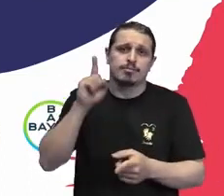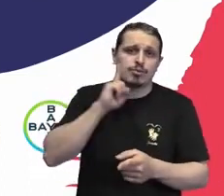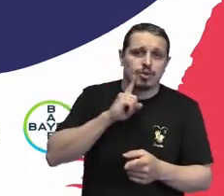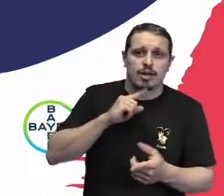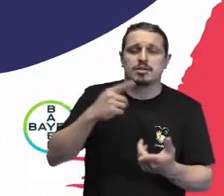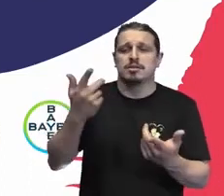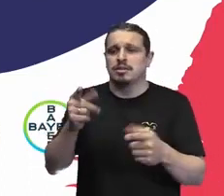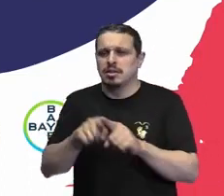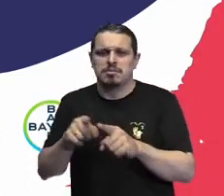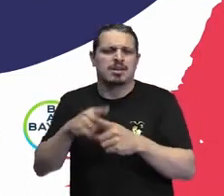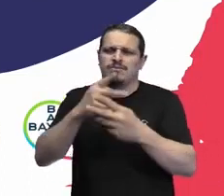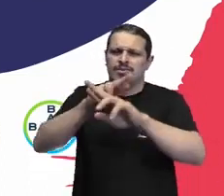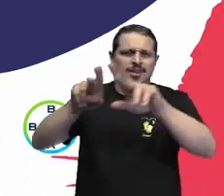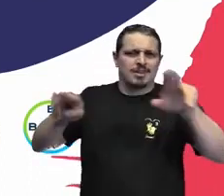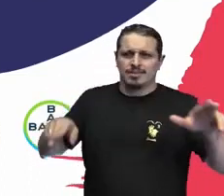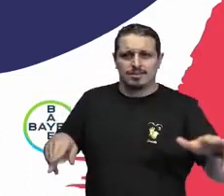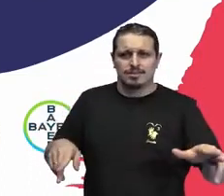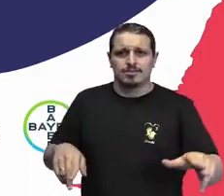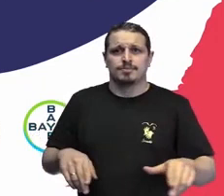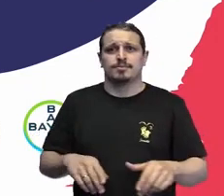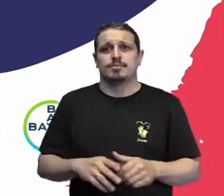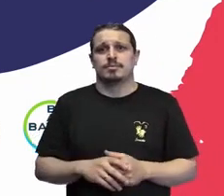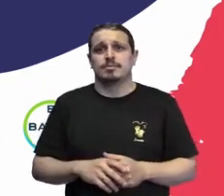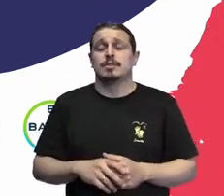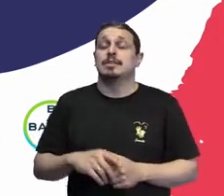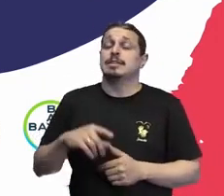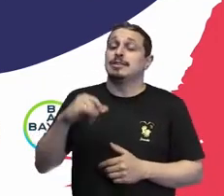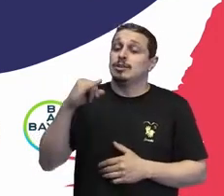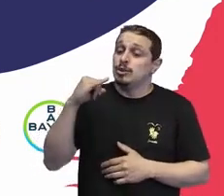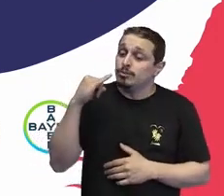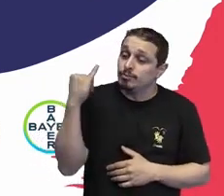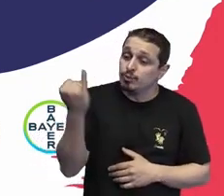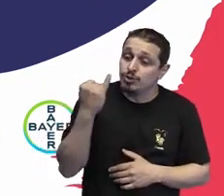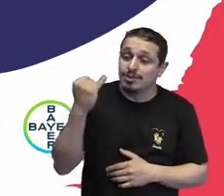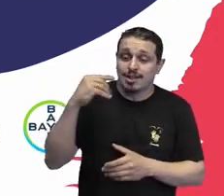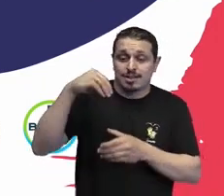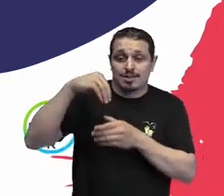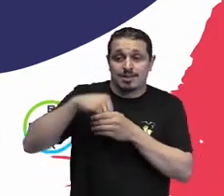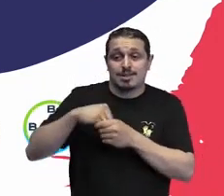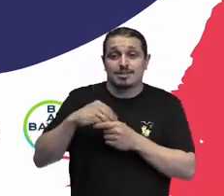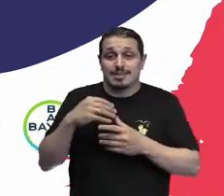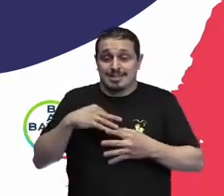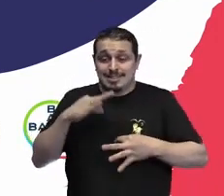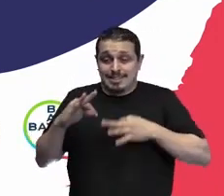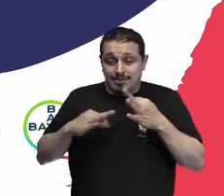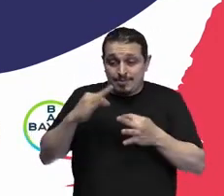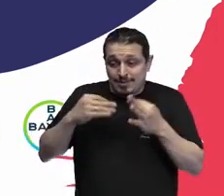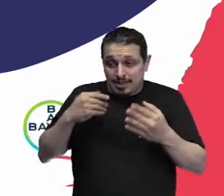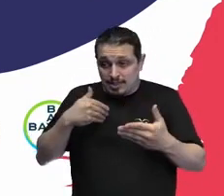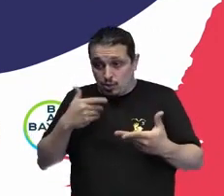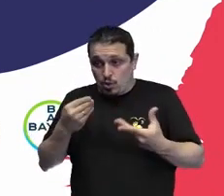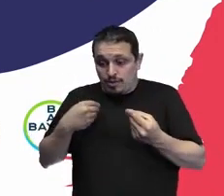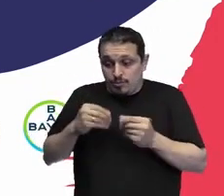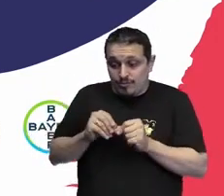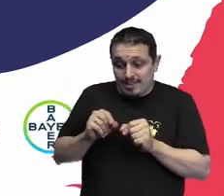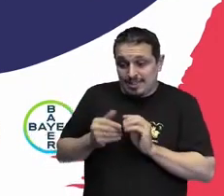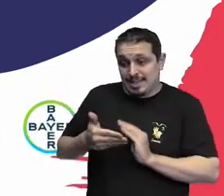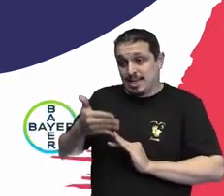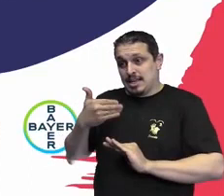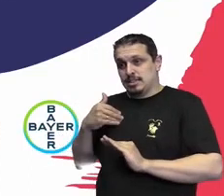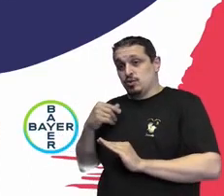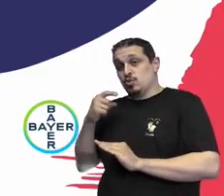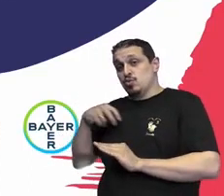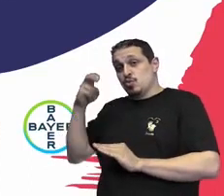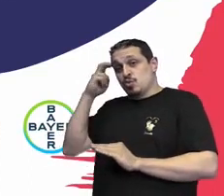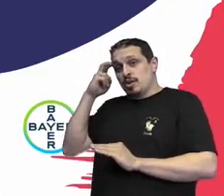intencionalmente trazer públicos diversos para a minha organização e mesmo tempo eu preciso preparar aquela organização e a cultura daquela organização, os processos